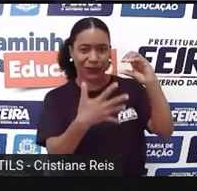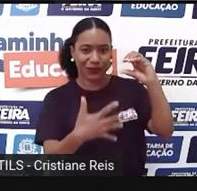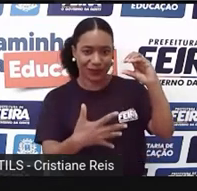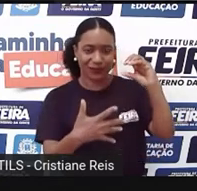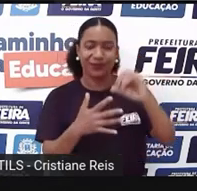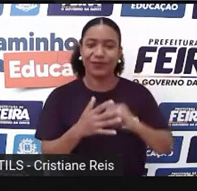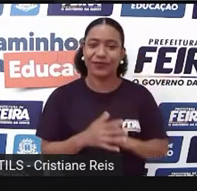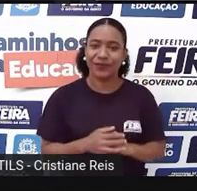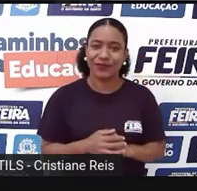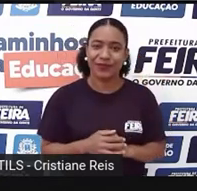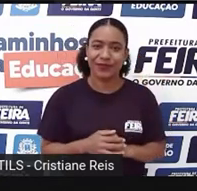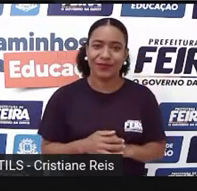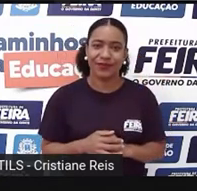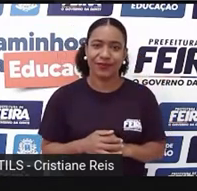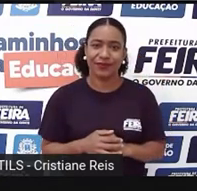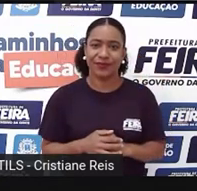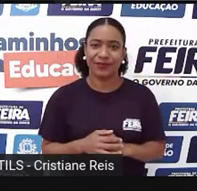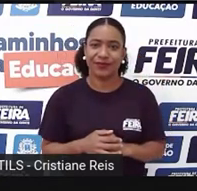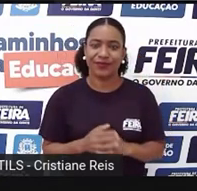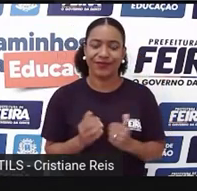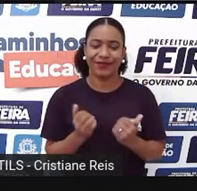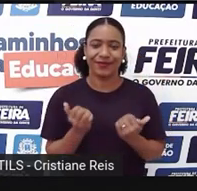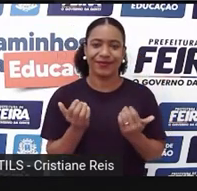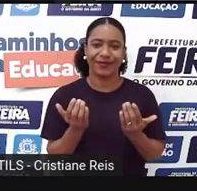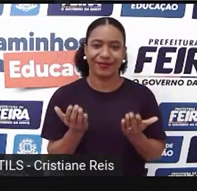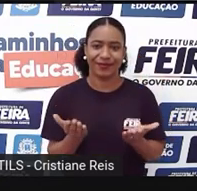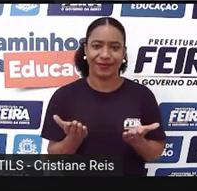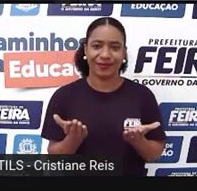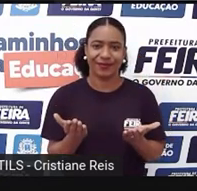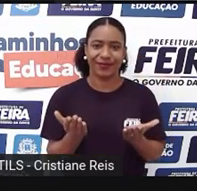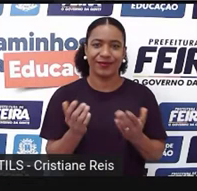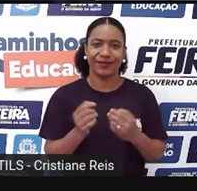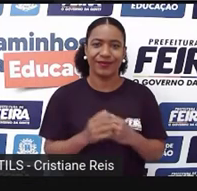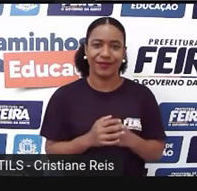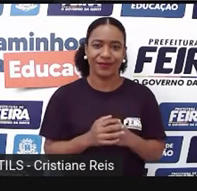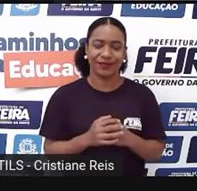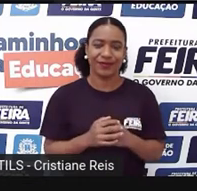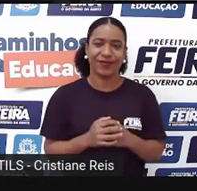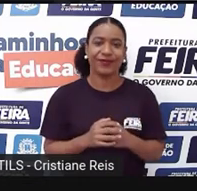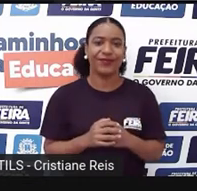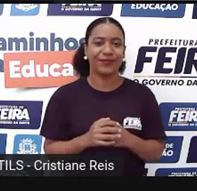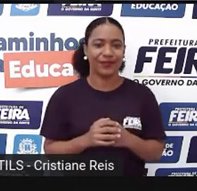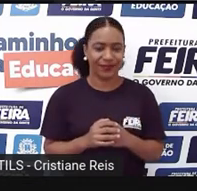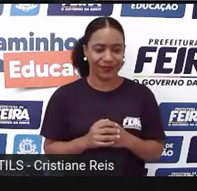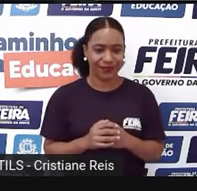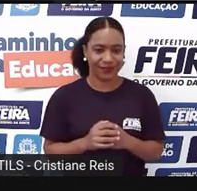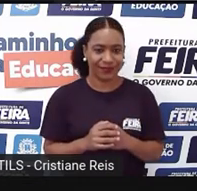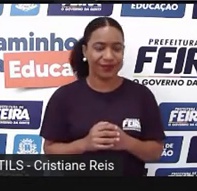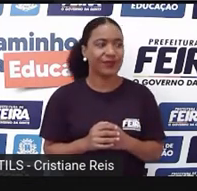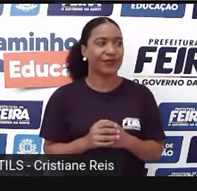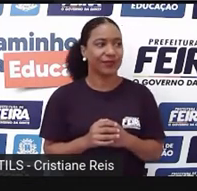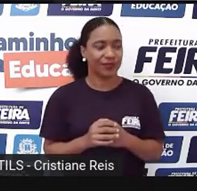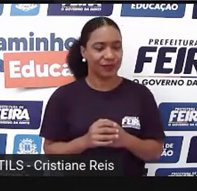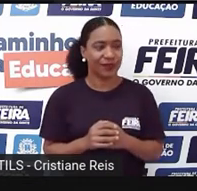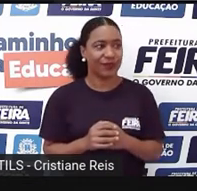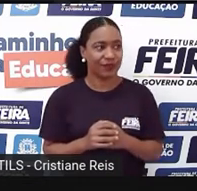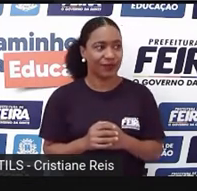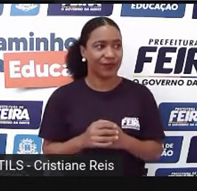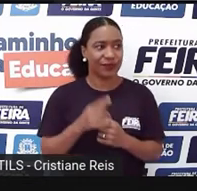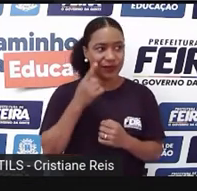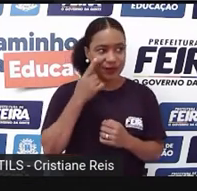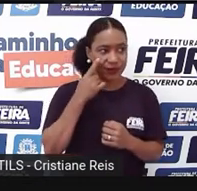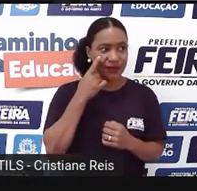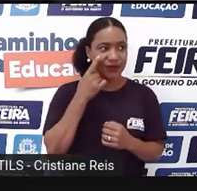Freier-Lawrence. Tibalti. Ferris. Mercúrio. Então, vejam aqui